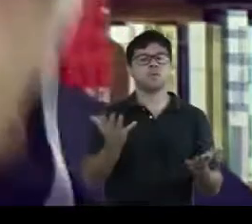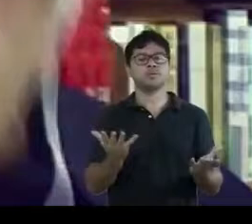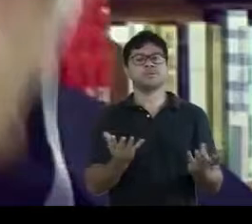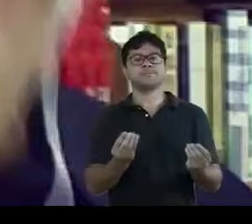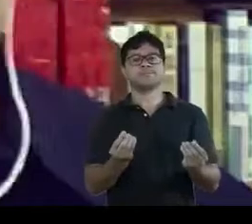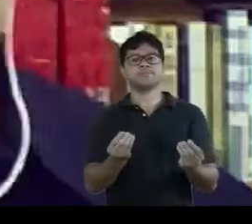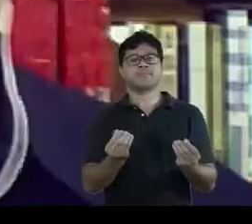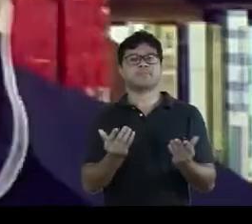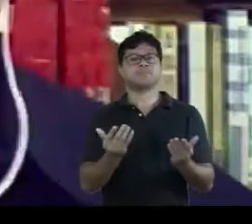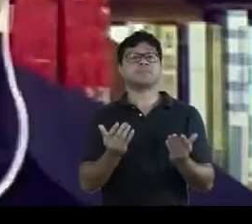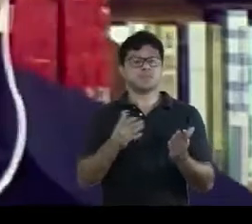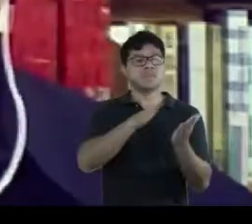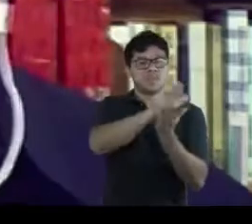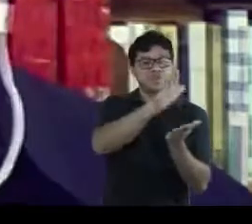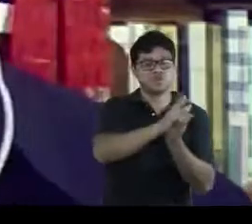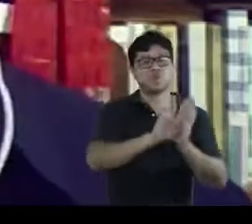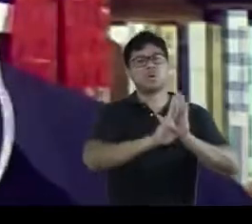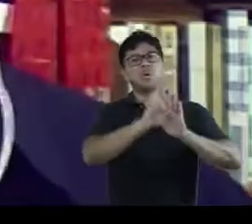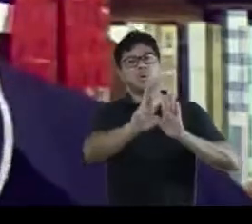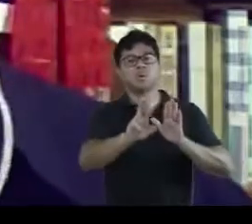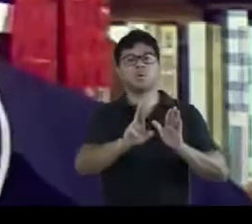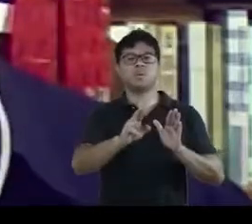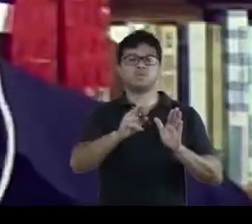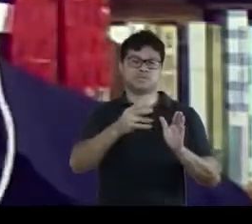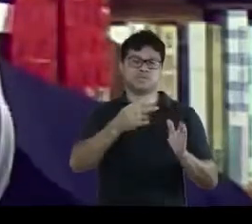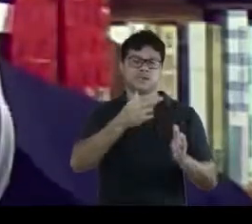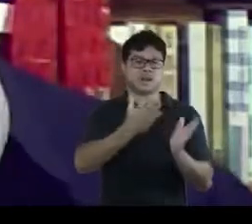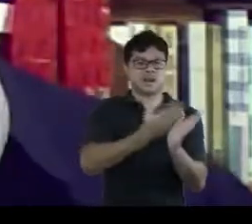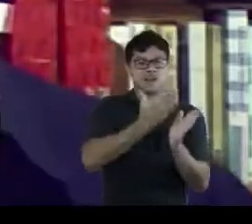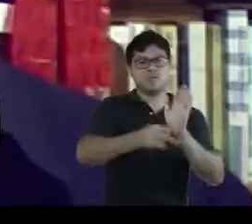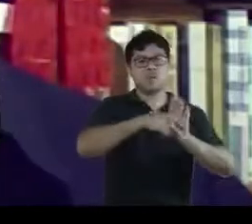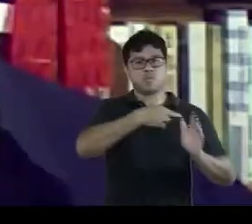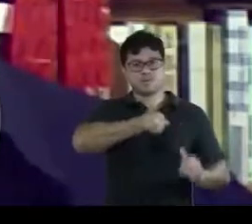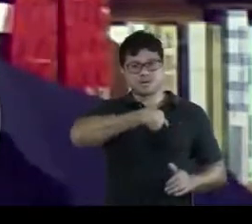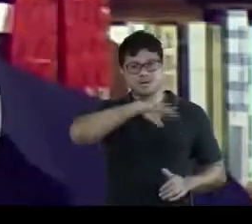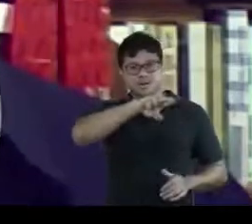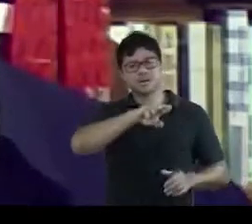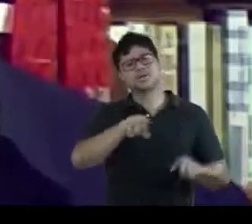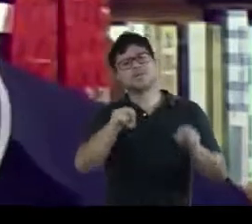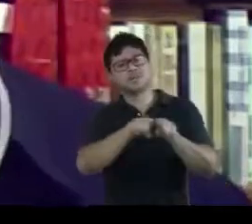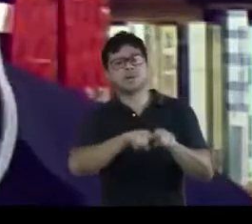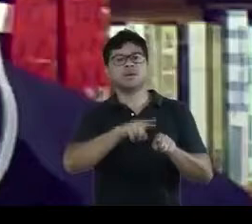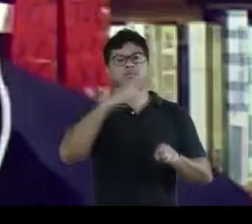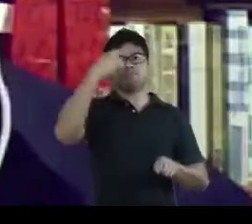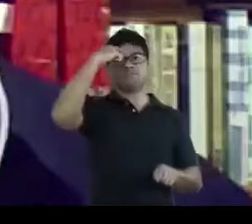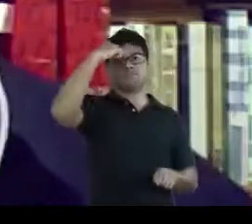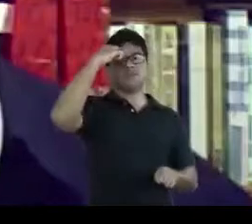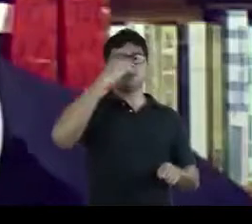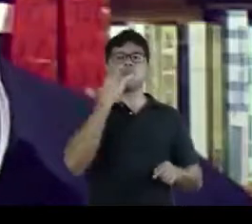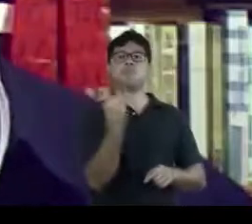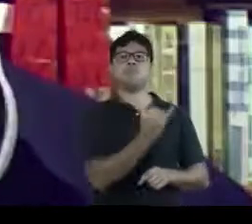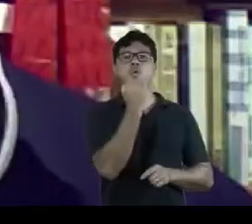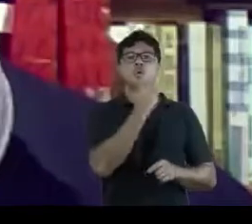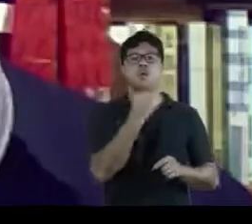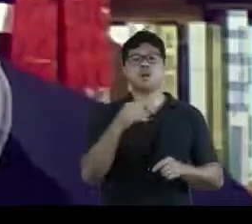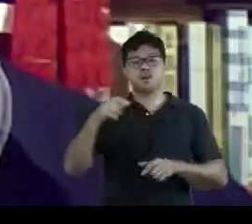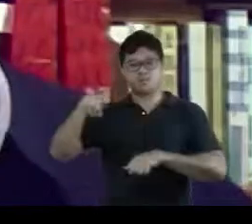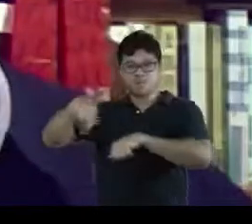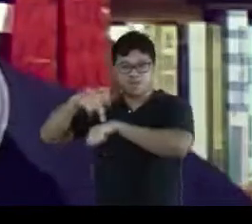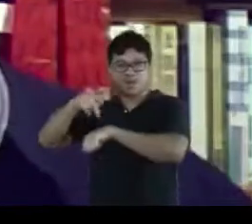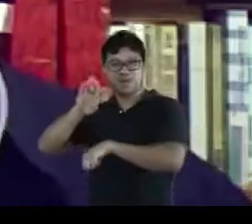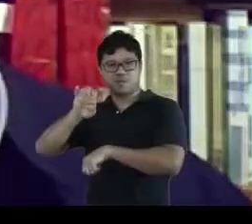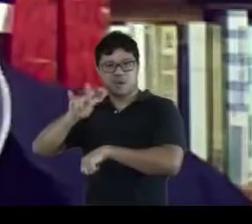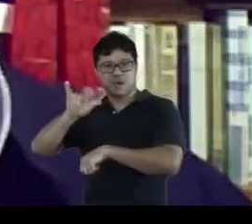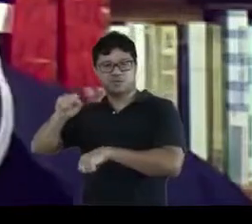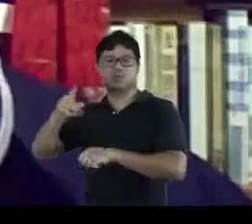editoras, sobretudo do livro religioso, pensando, sobretudo, na questão da importância da Bélgica